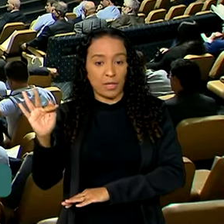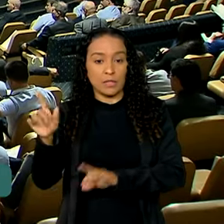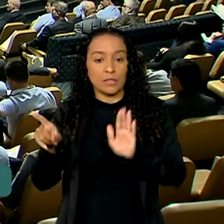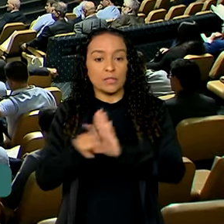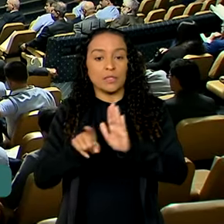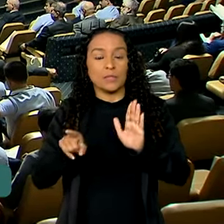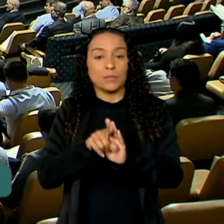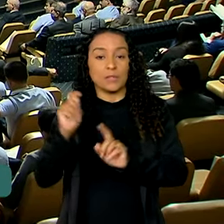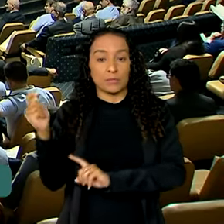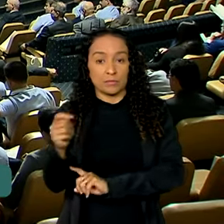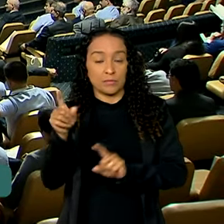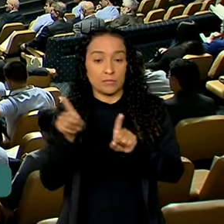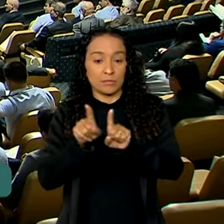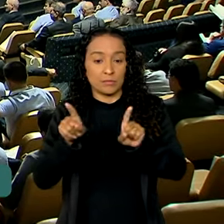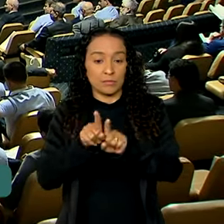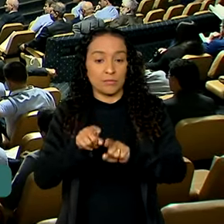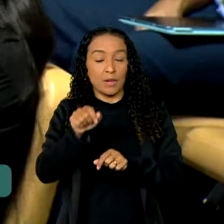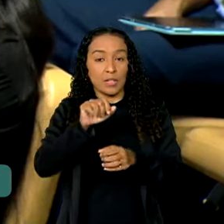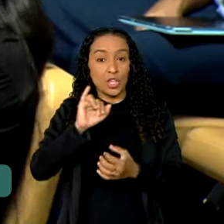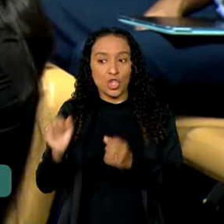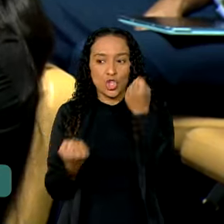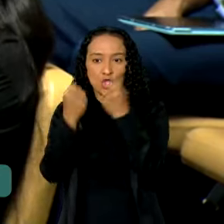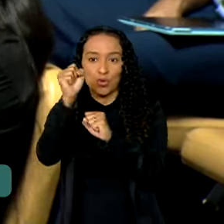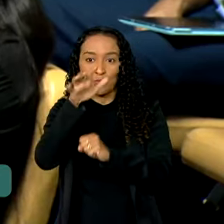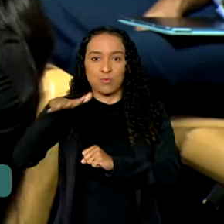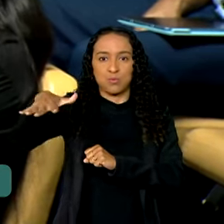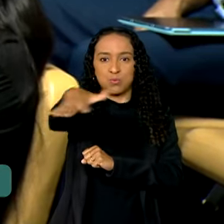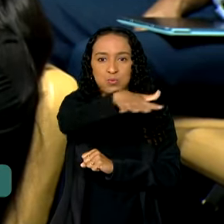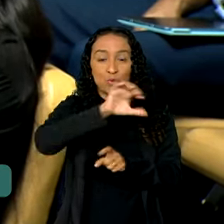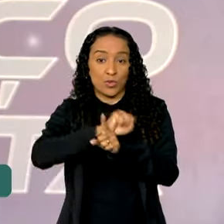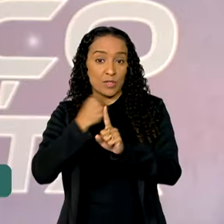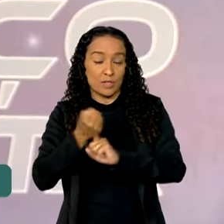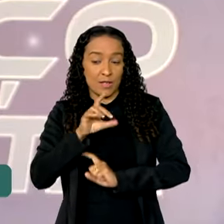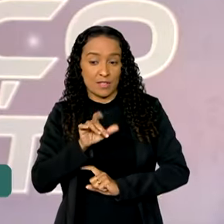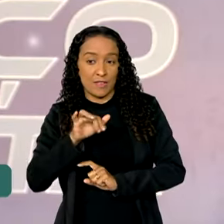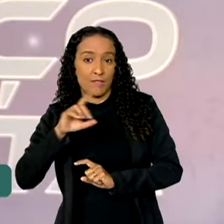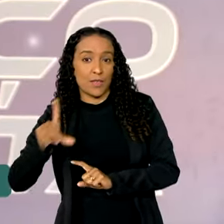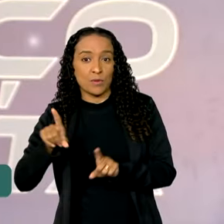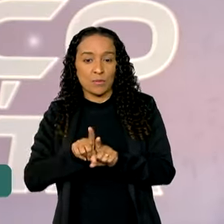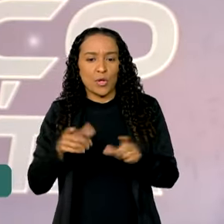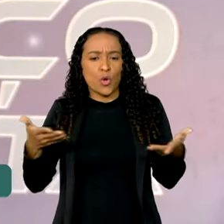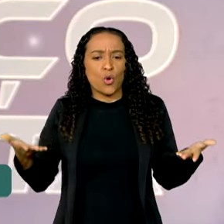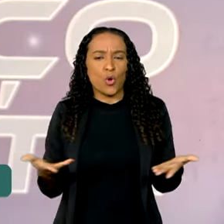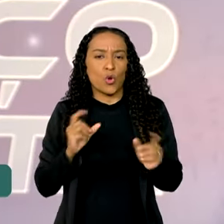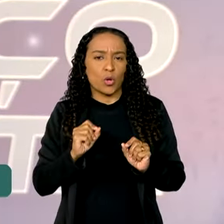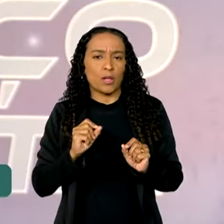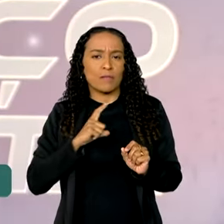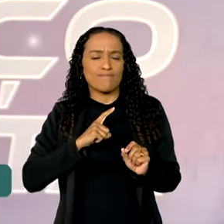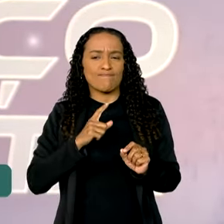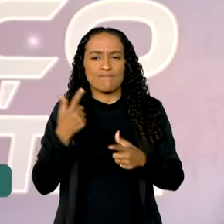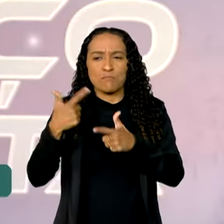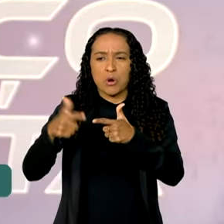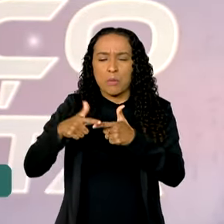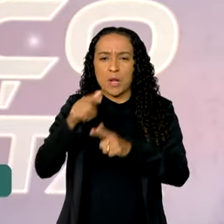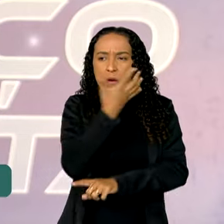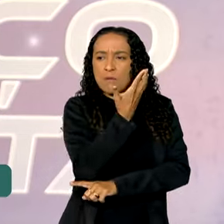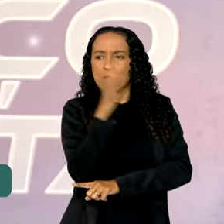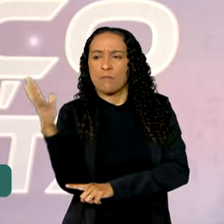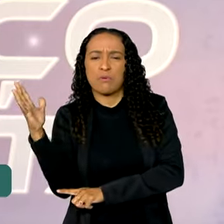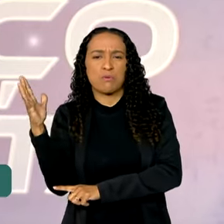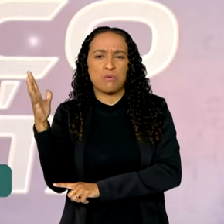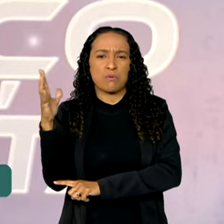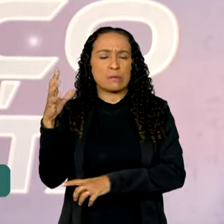da academia, da indústria espacial e da sociedade civil. Nós vemos hoje esses problemas ambientais que estamos